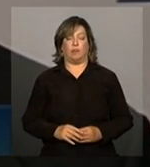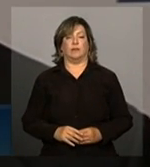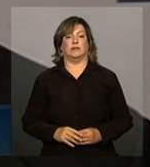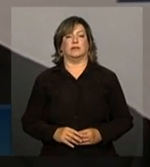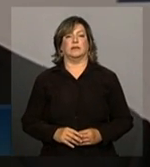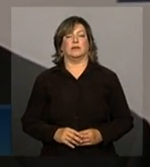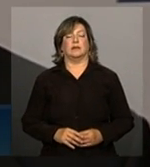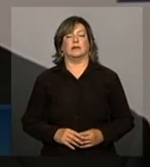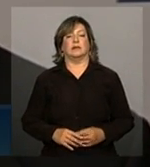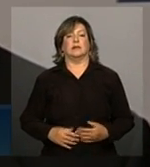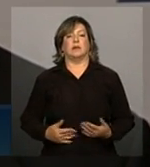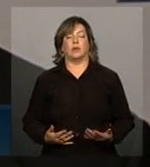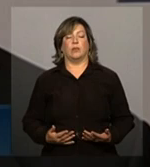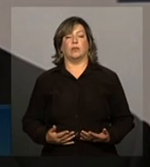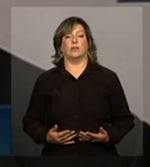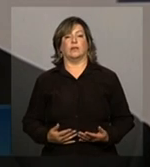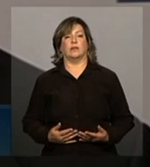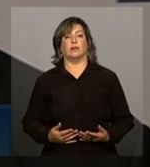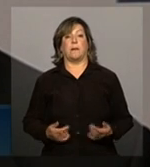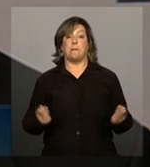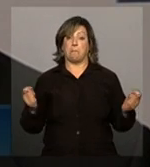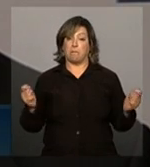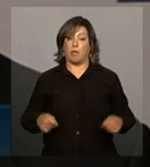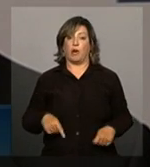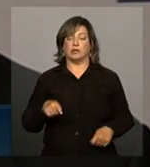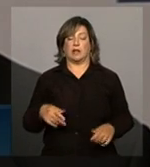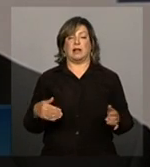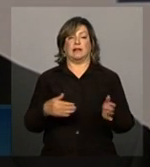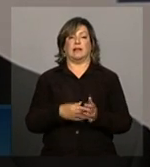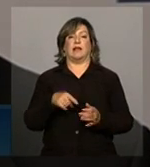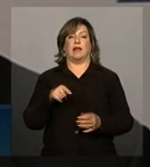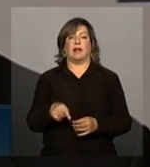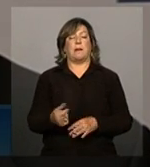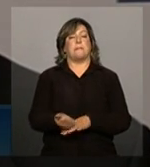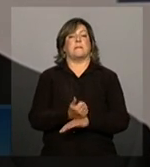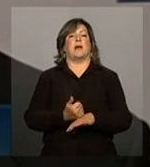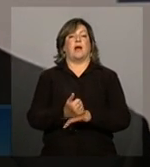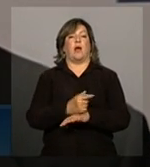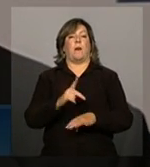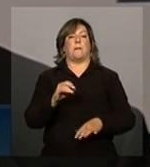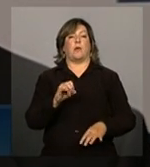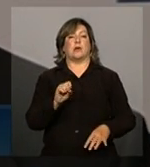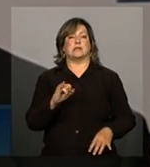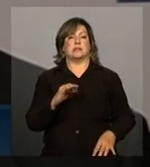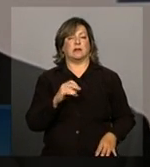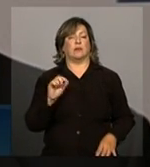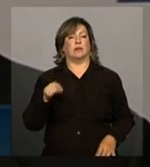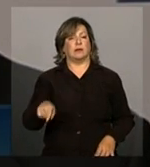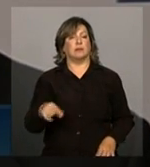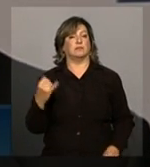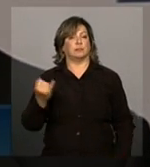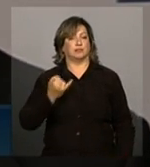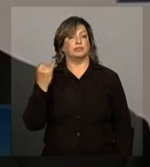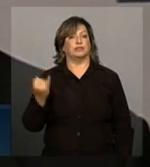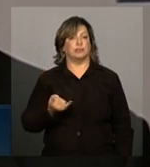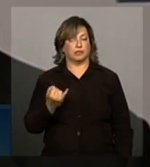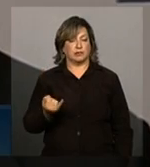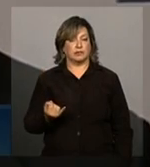Então, agora pode ser que ela, até no ranking, ela melhore a posição. Está certo? É um player importante?